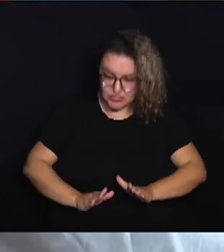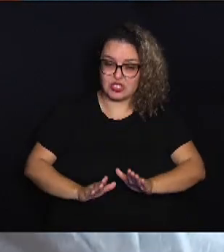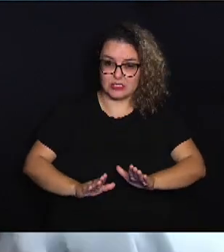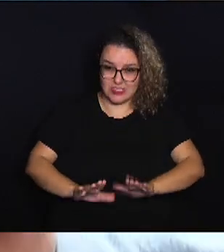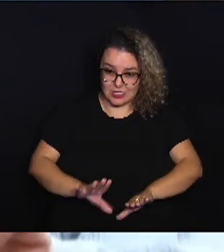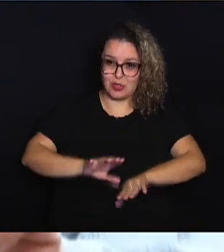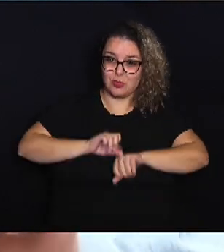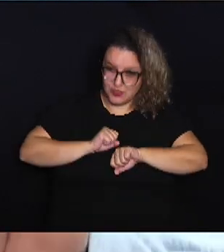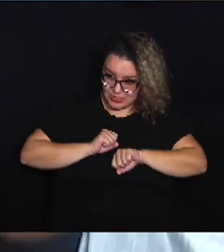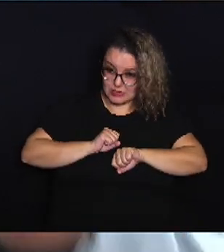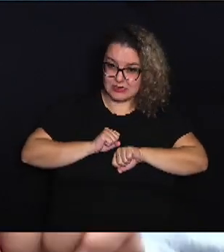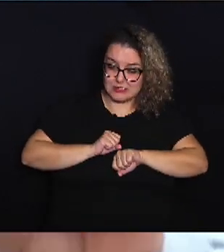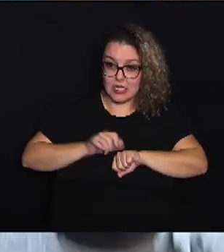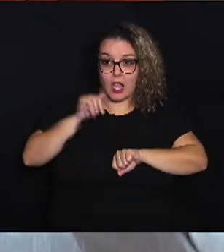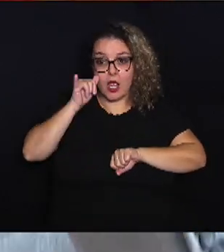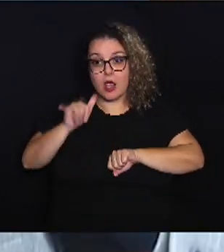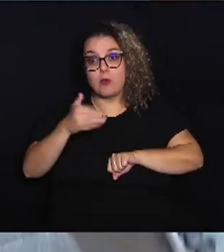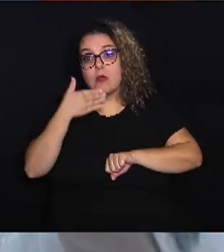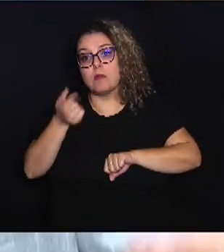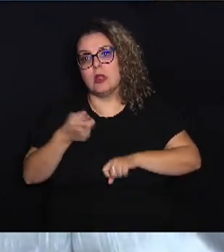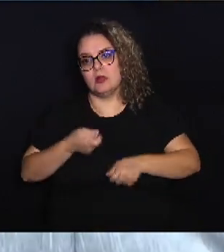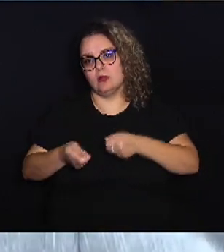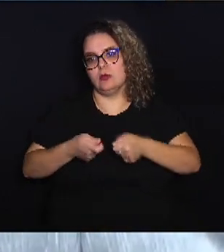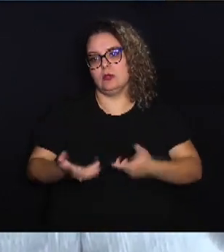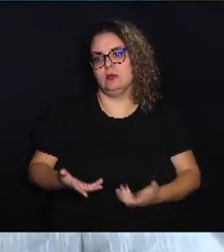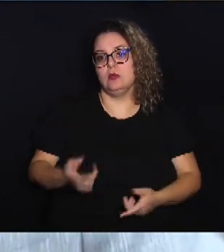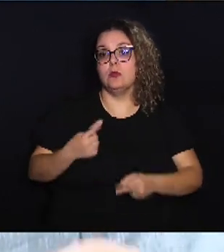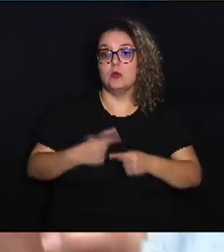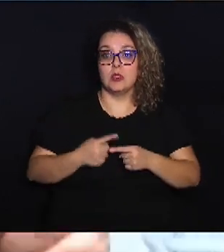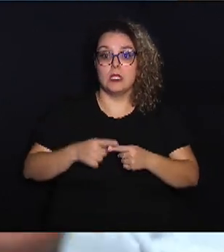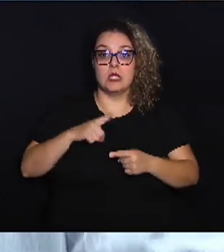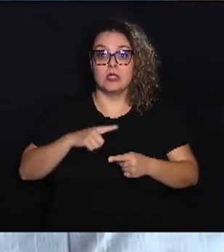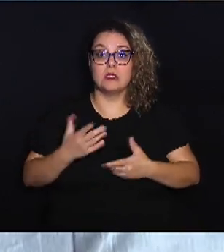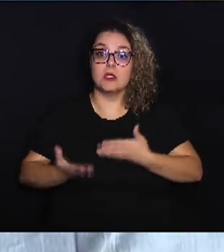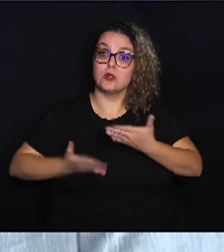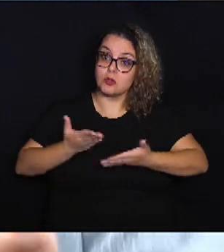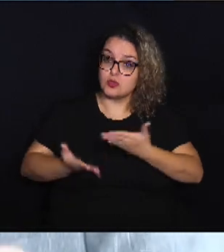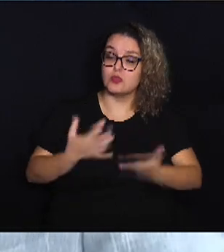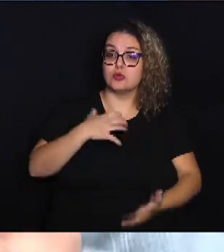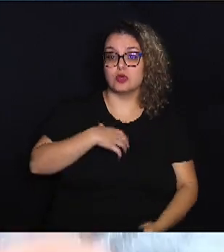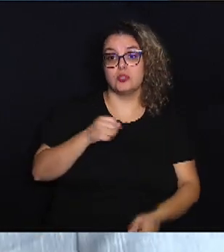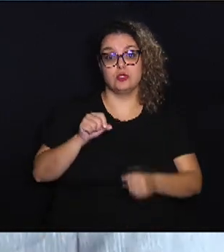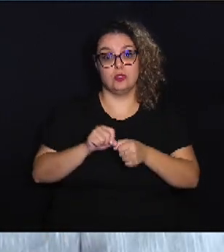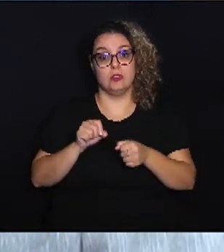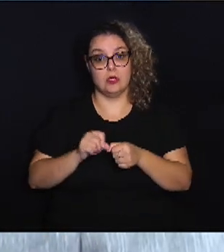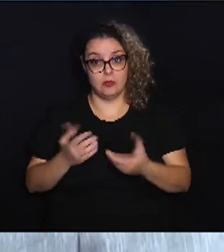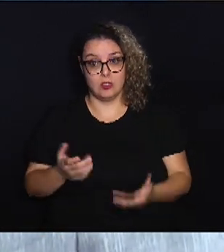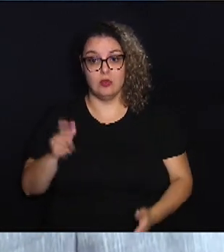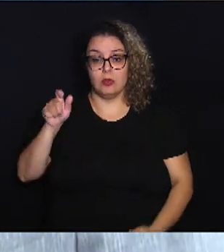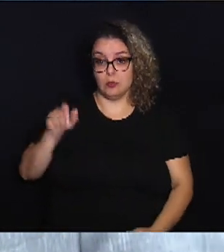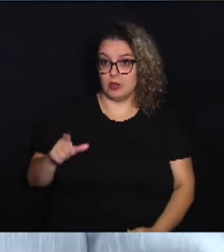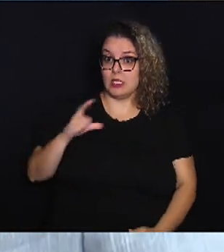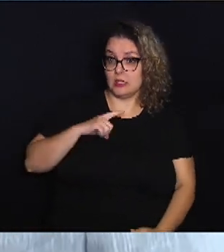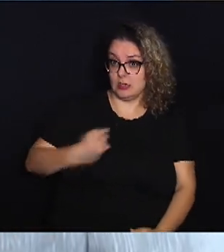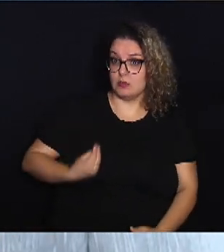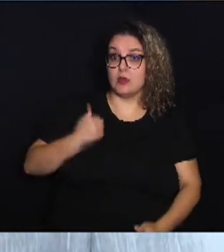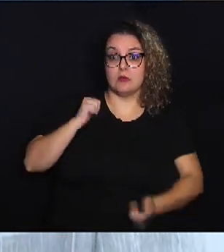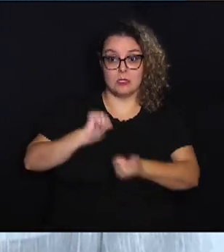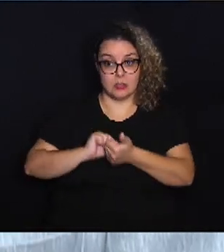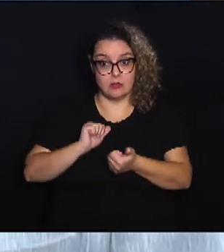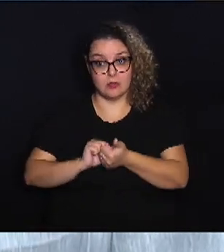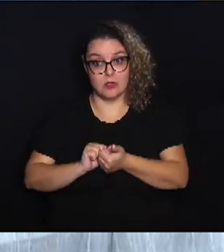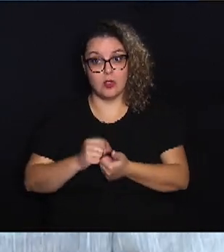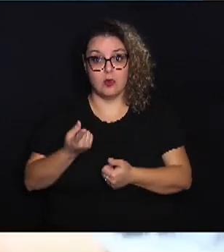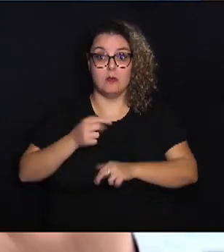prevenção, ela é o melhor remédio por quê? Porque existem meios de tratar, meios de fazer com que a pessoa tenha uma vida de qualidade. Uma